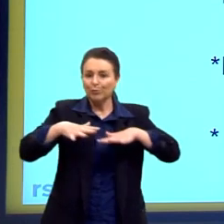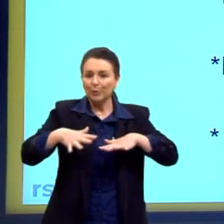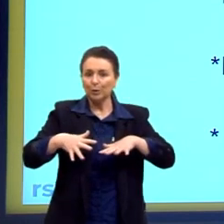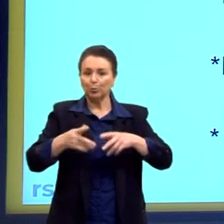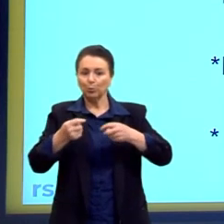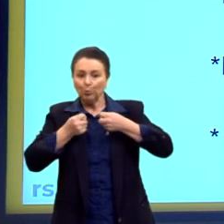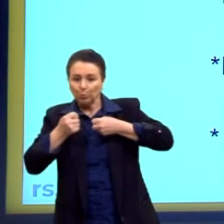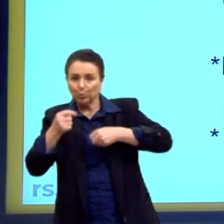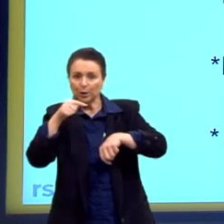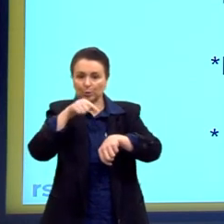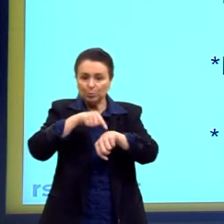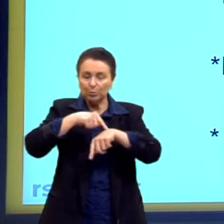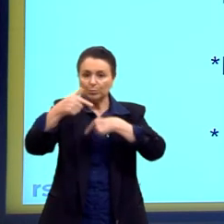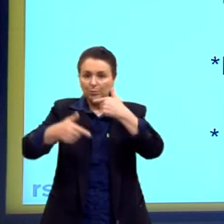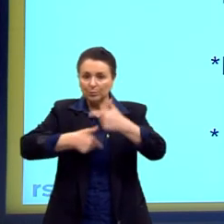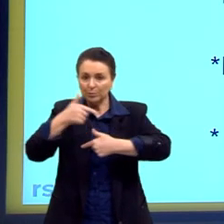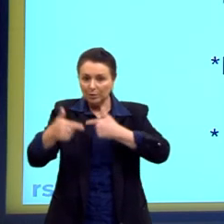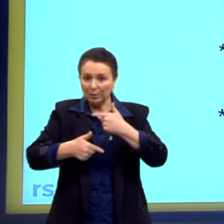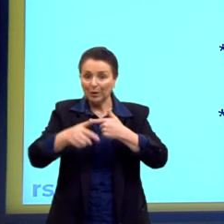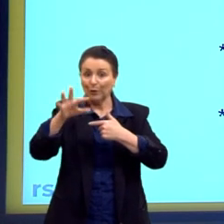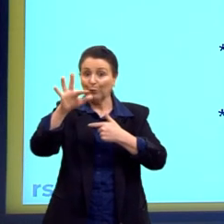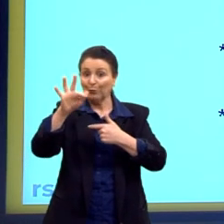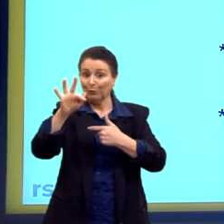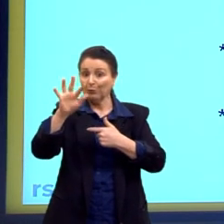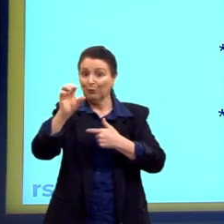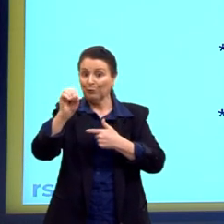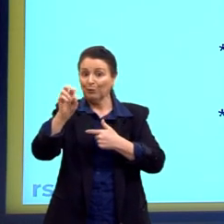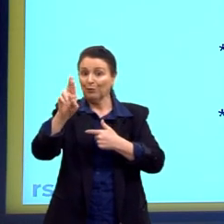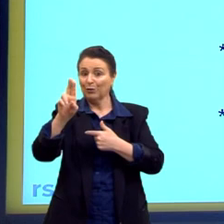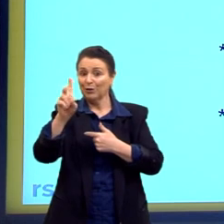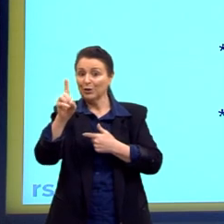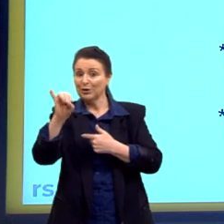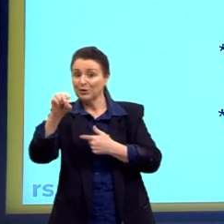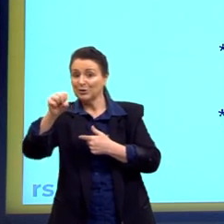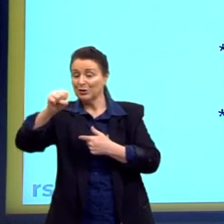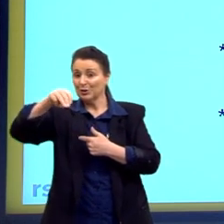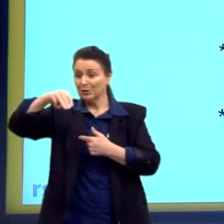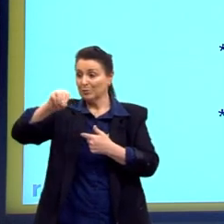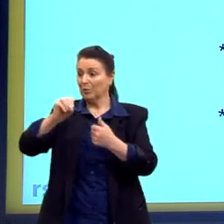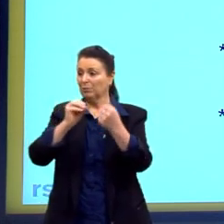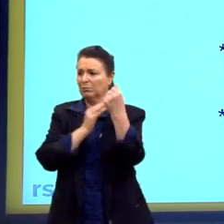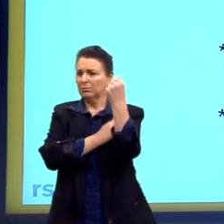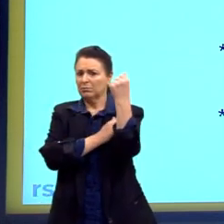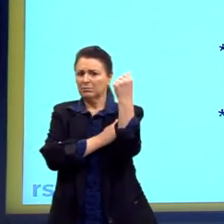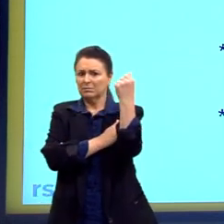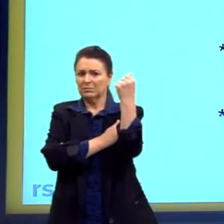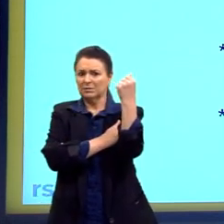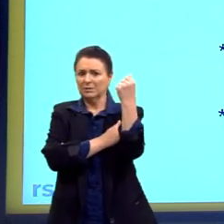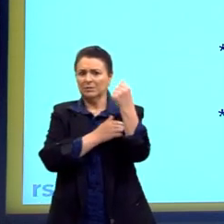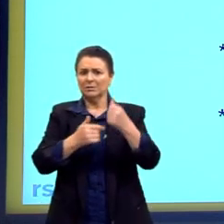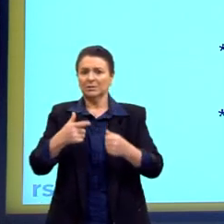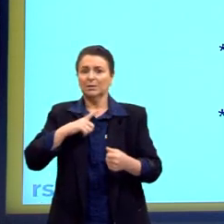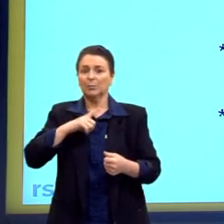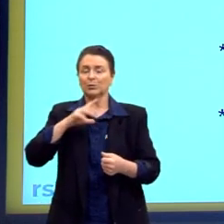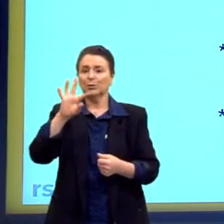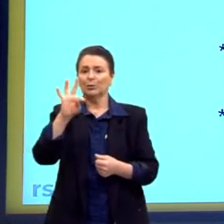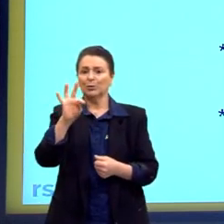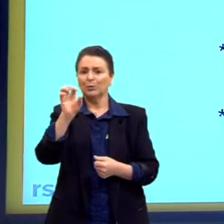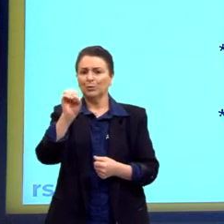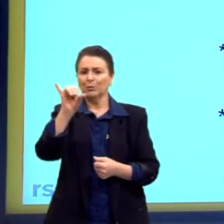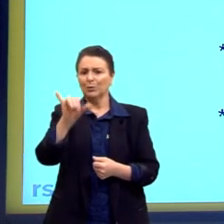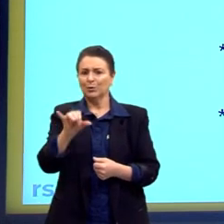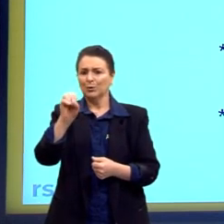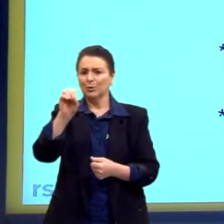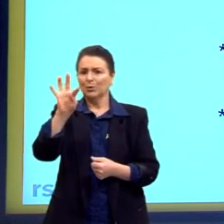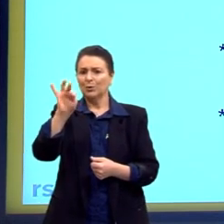do trabalhador é o Fordismo. Na sequência, vem o Toyotismo, que